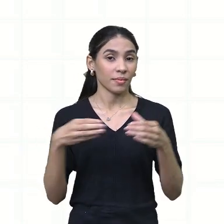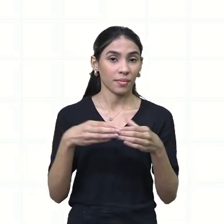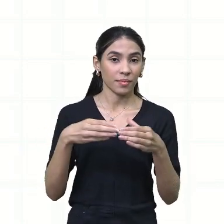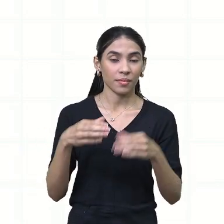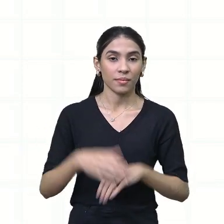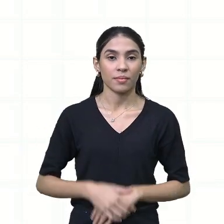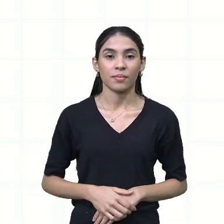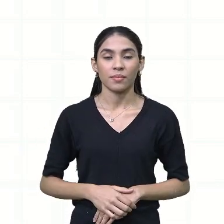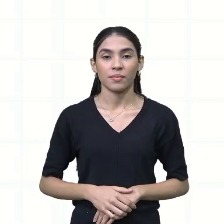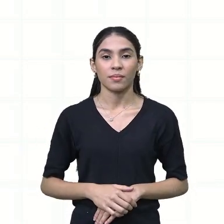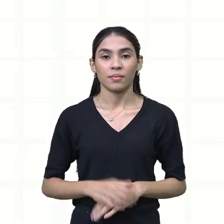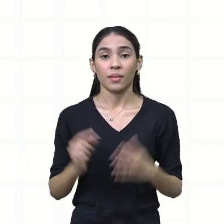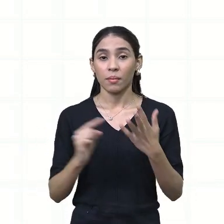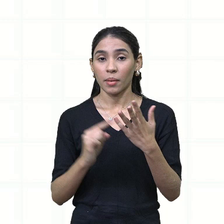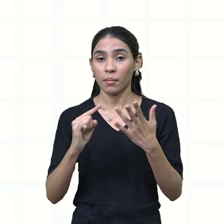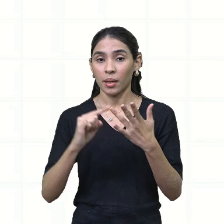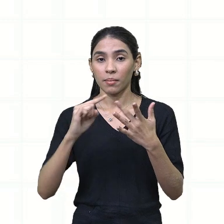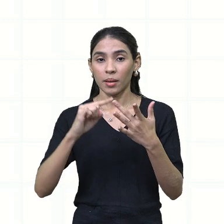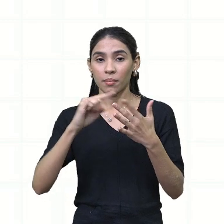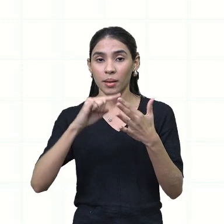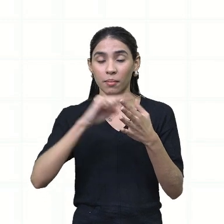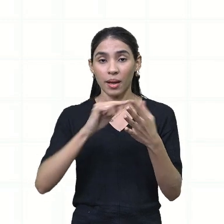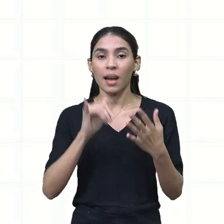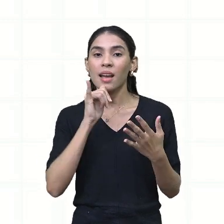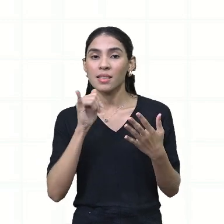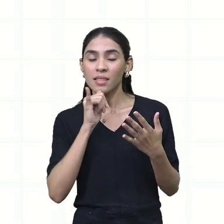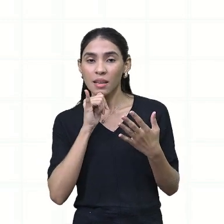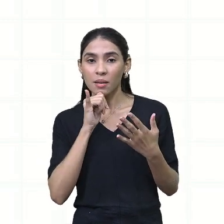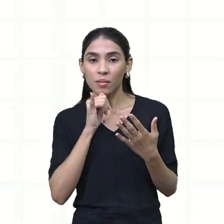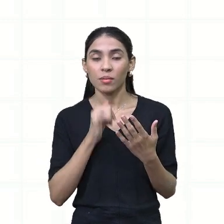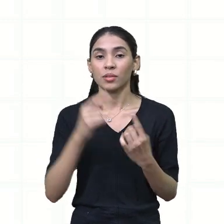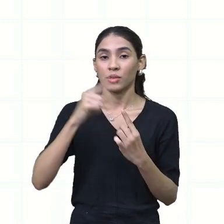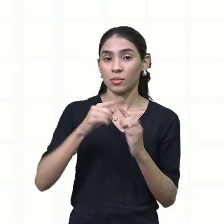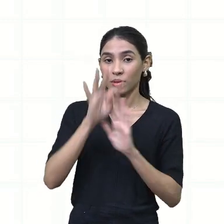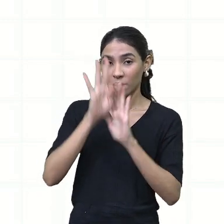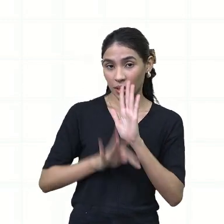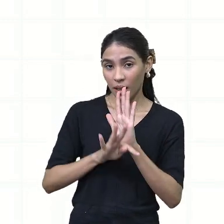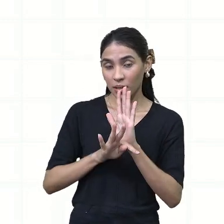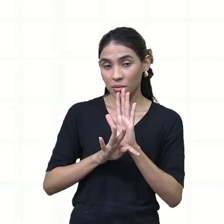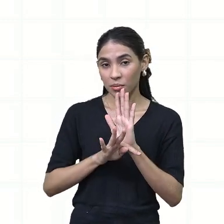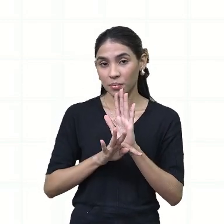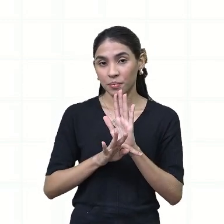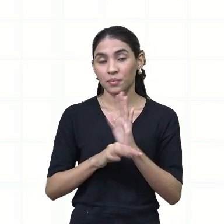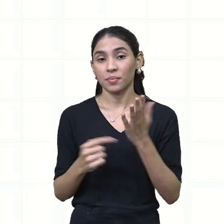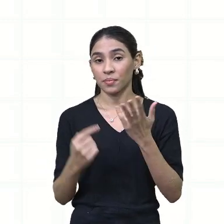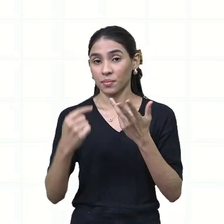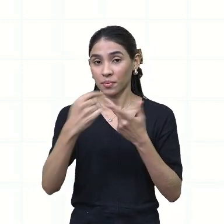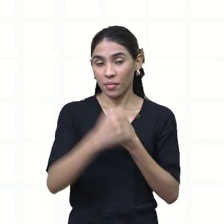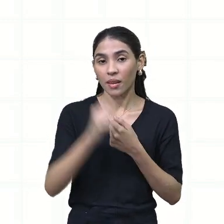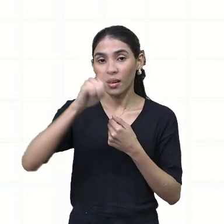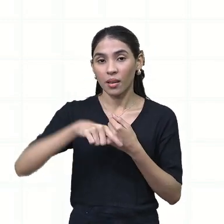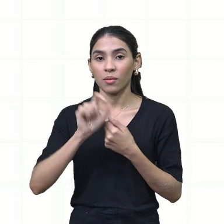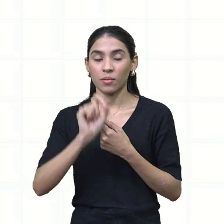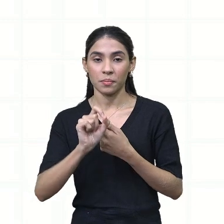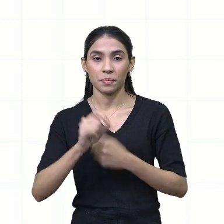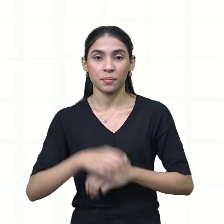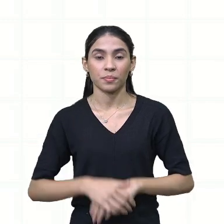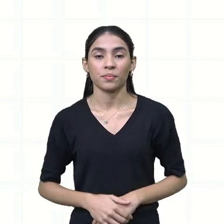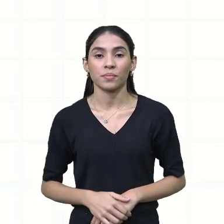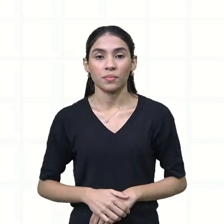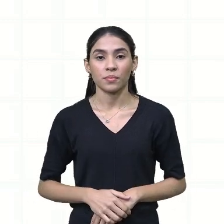todos esses exemplos de textos, eles são considerados